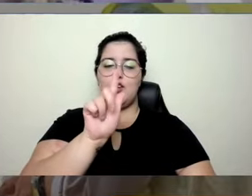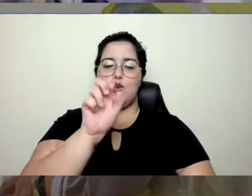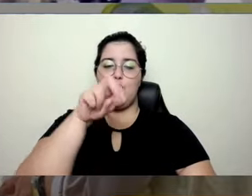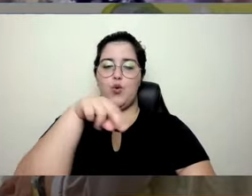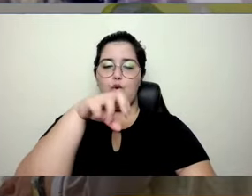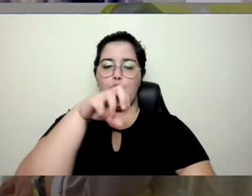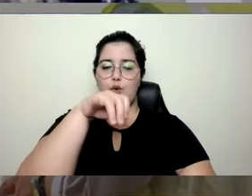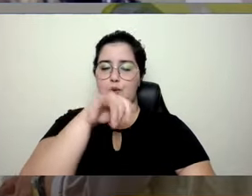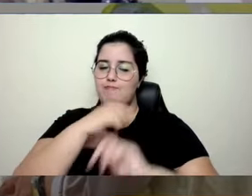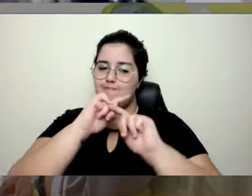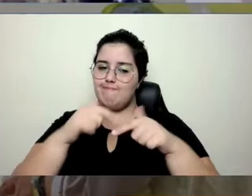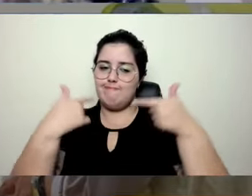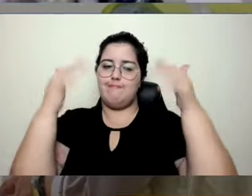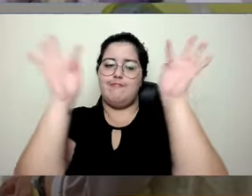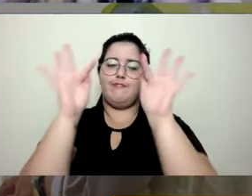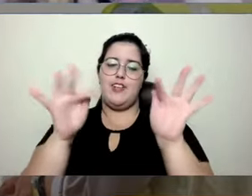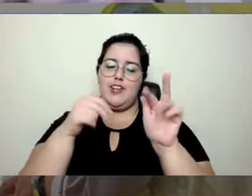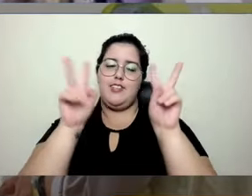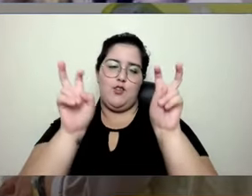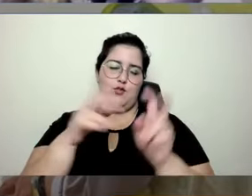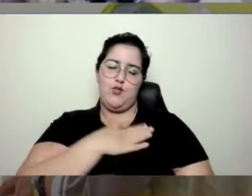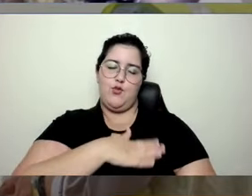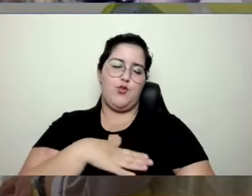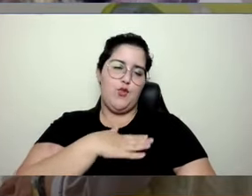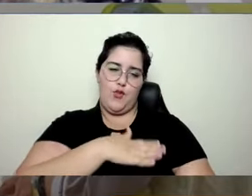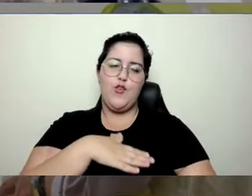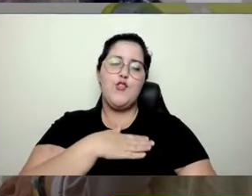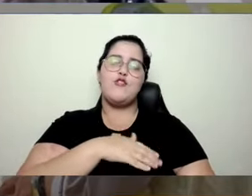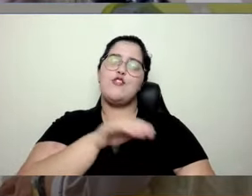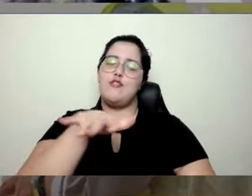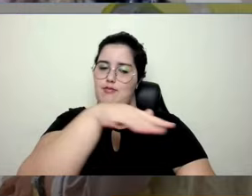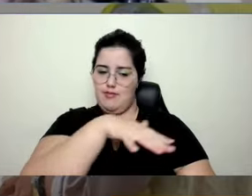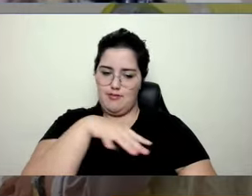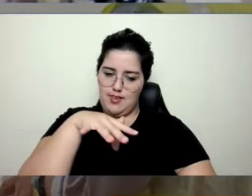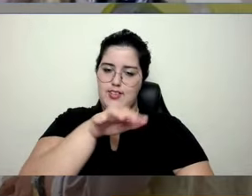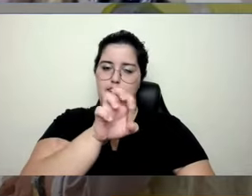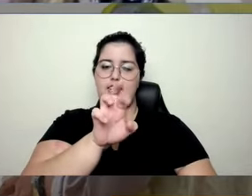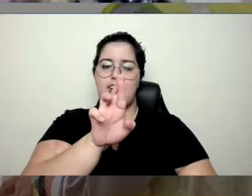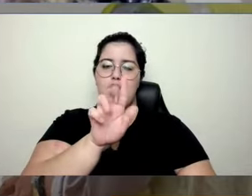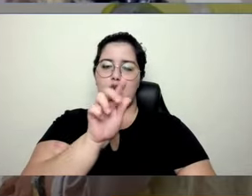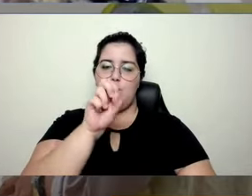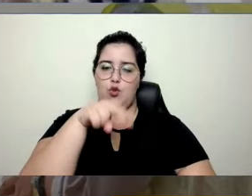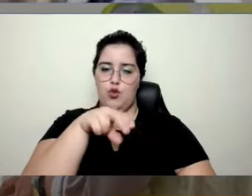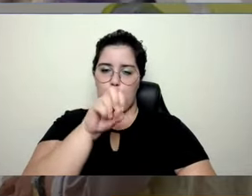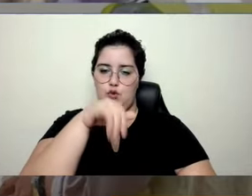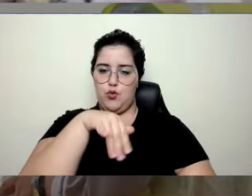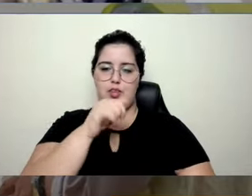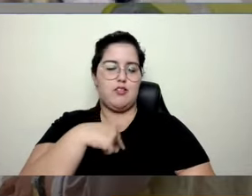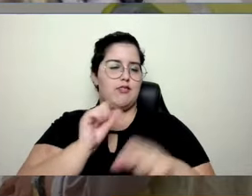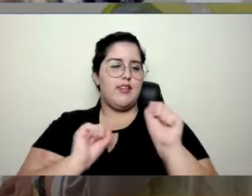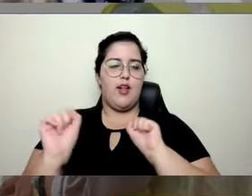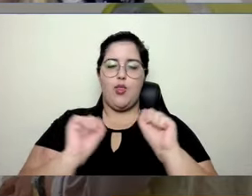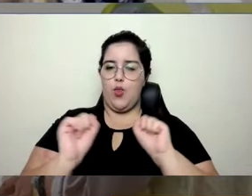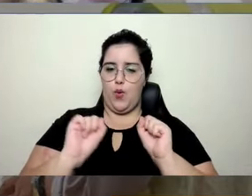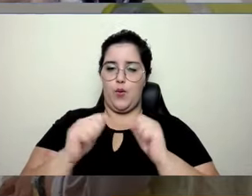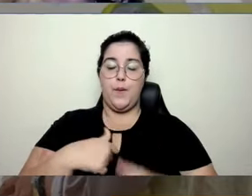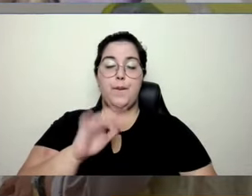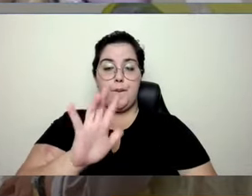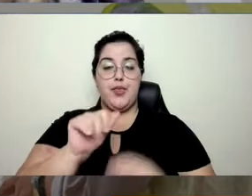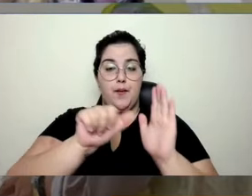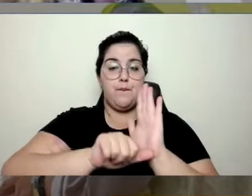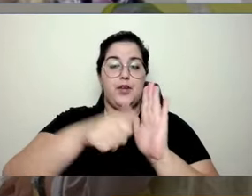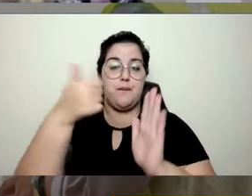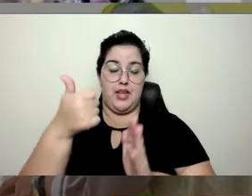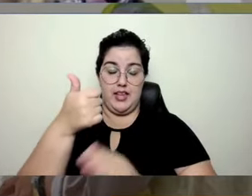se é que é possível, né? Principalmente na área de ergonomia, né? Oh, adoro! Sabe, Anderson, primeiro, eu vou mandar, pessoal,